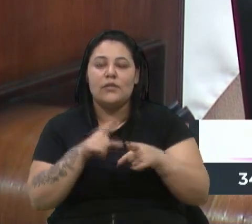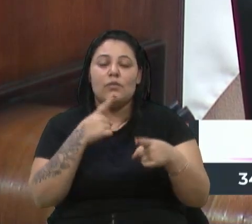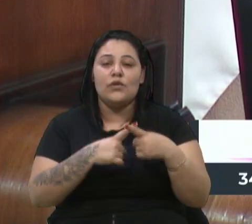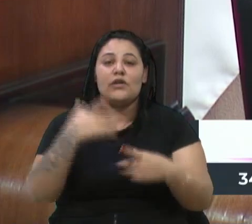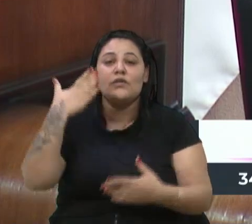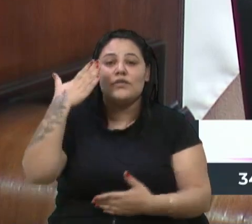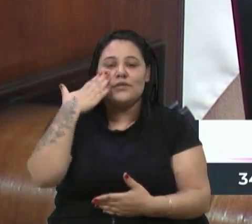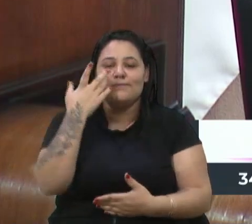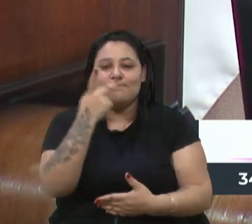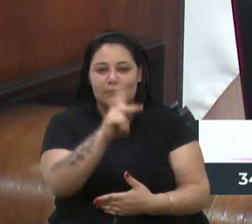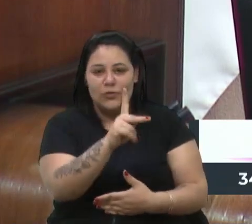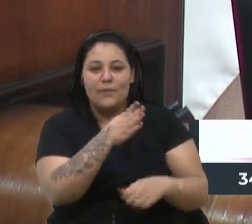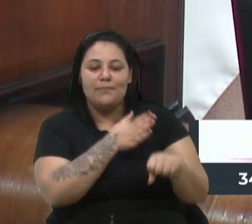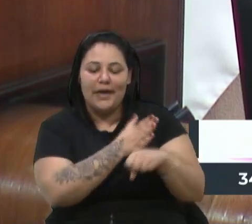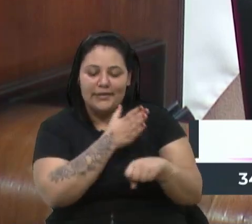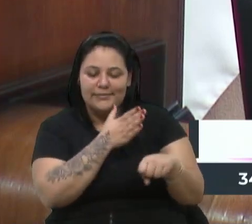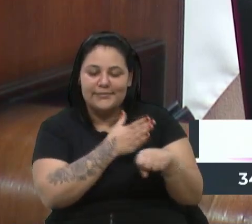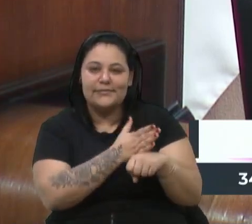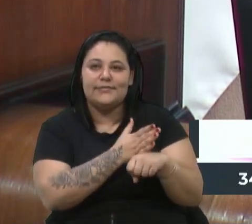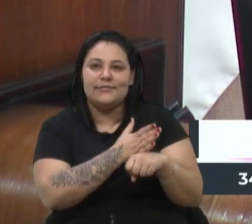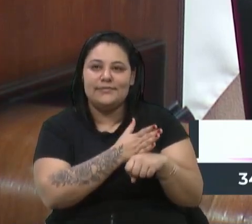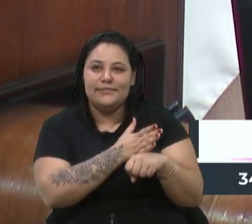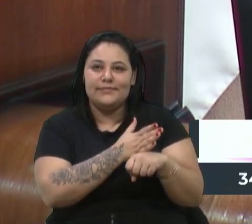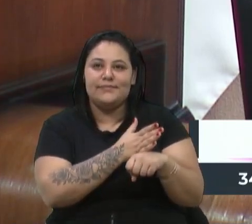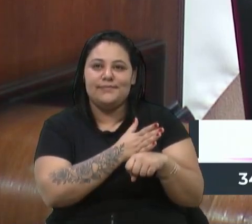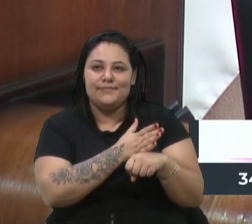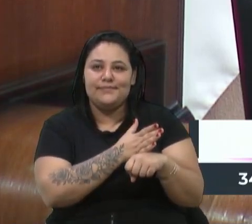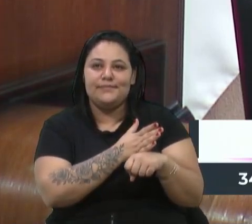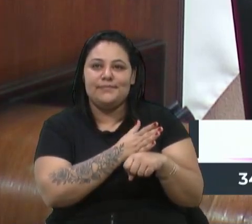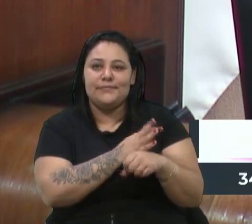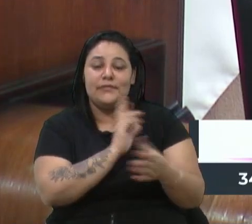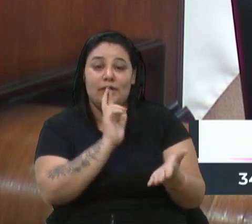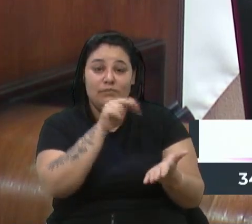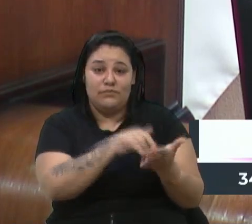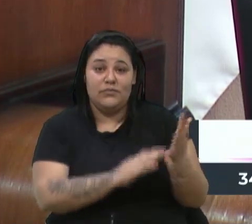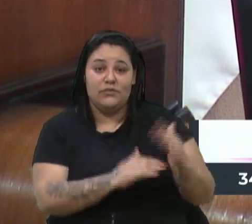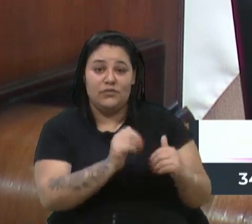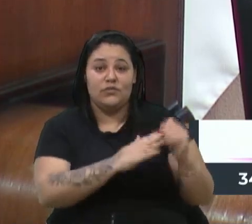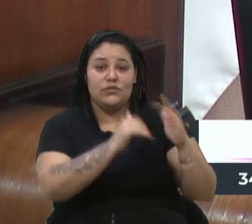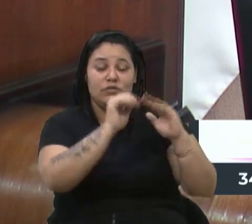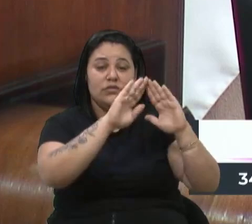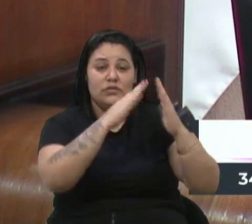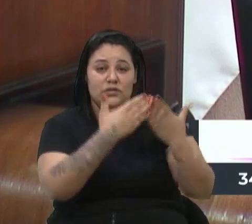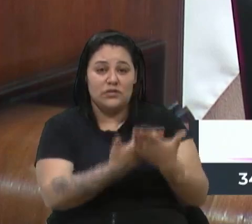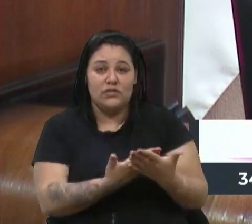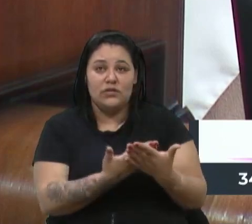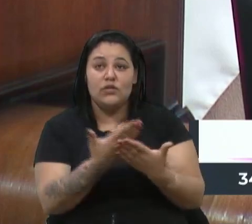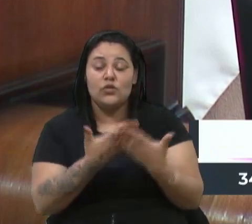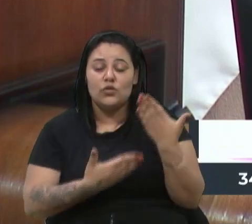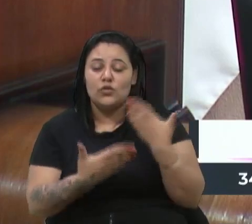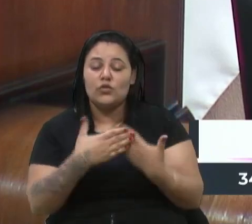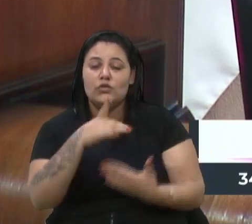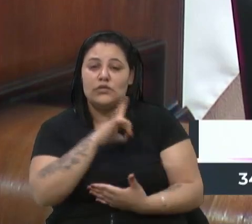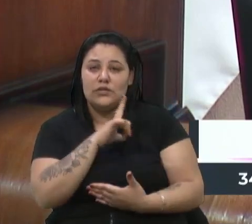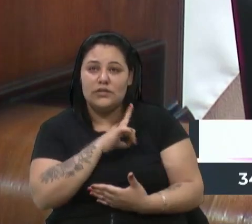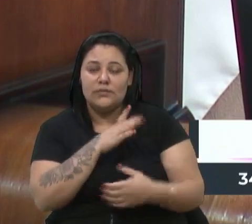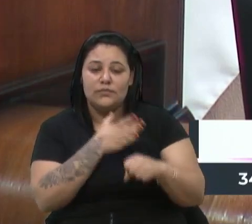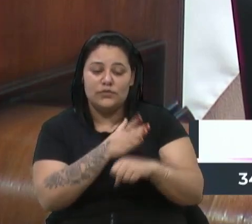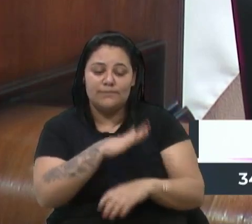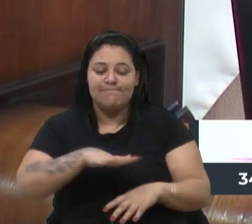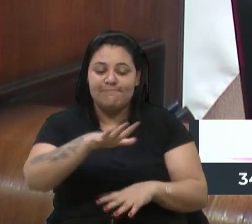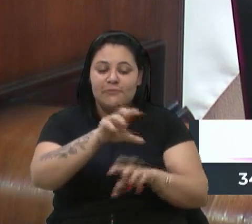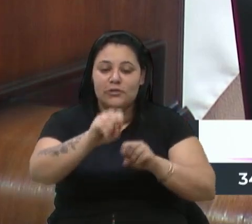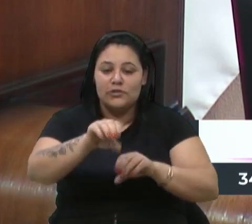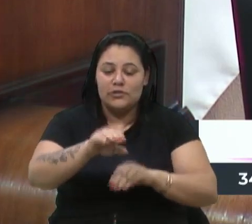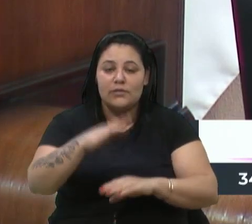participação na realização do colégio. Todos têm um envolvimento pelo entendimento da educação, mas a gente